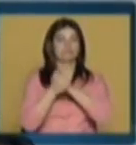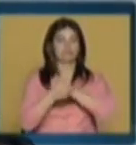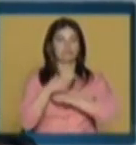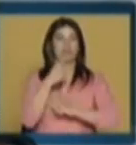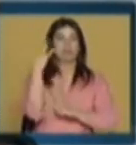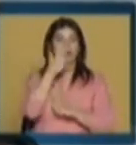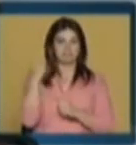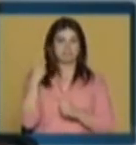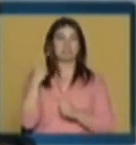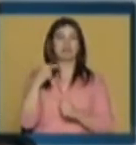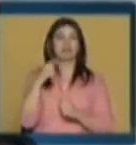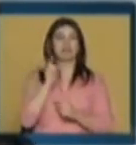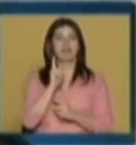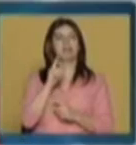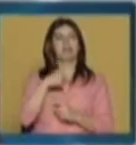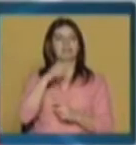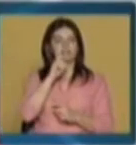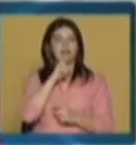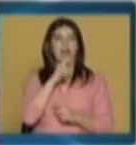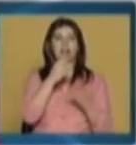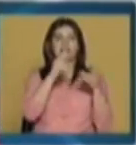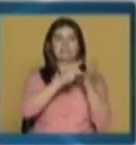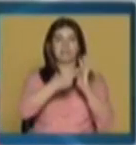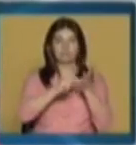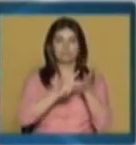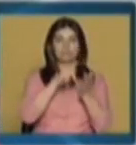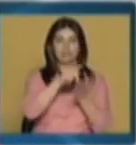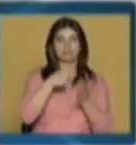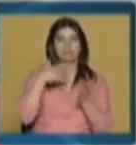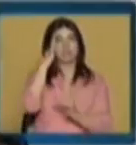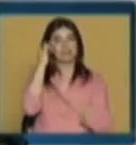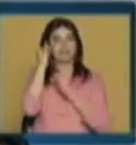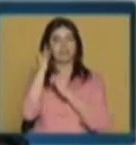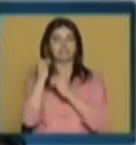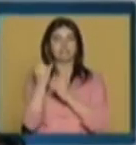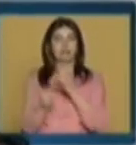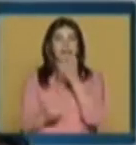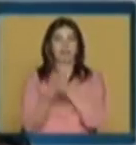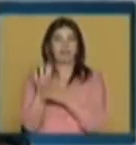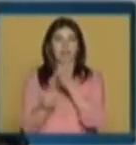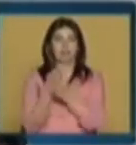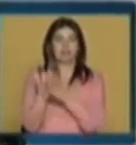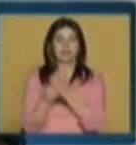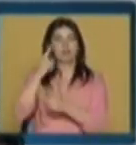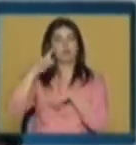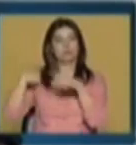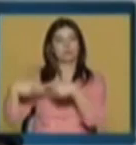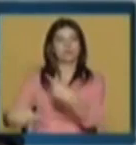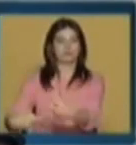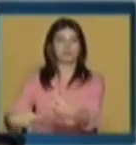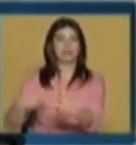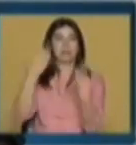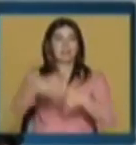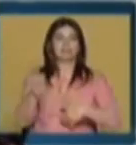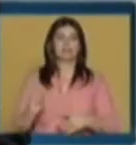tecnologias até o seu limite para ser criativo, criar de facto novos discursos estéticos perdão, que conseguem no limite